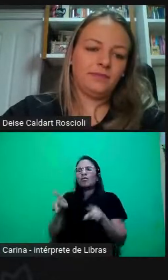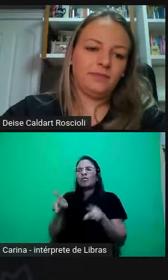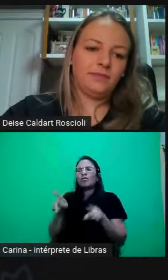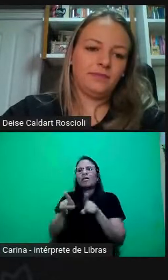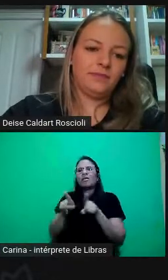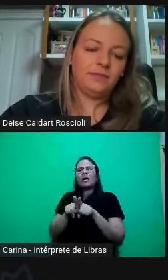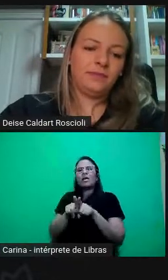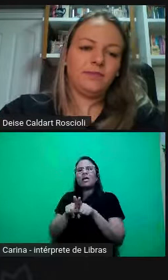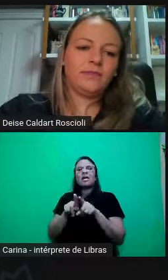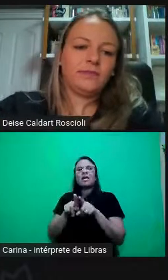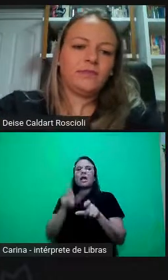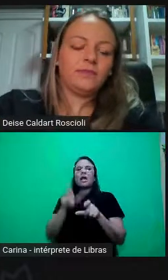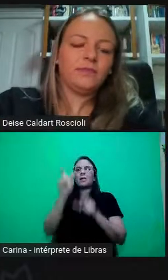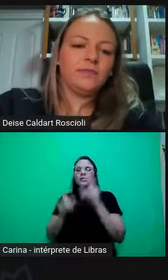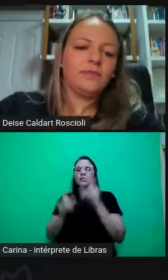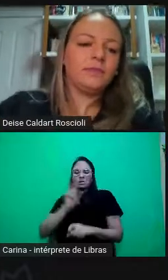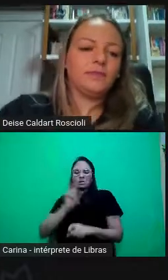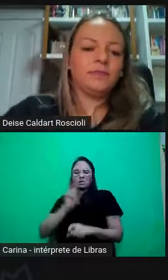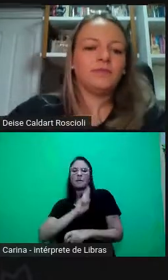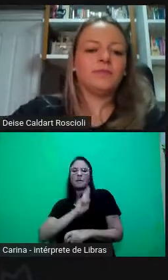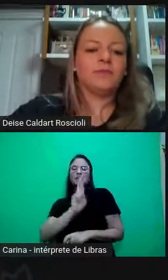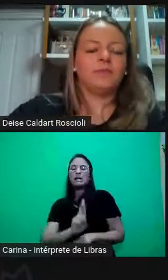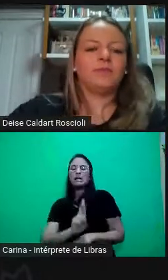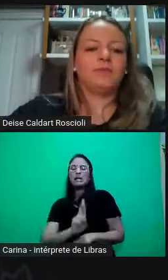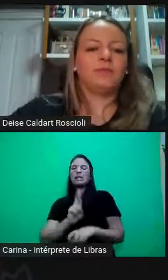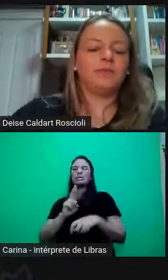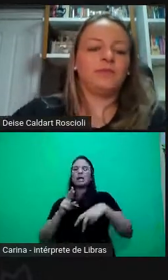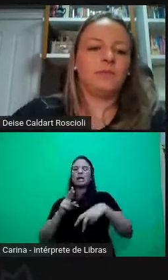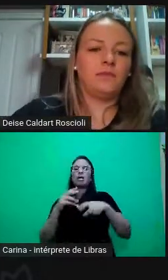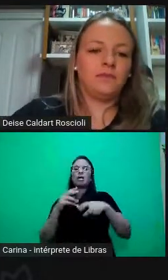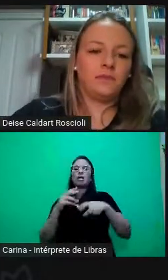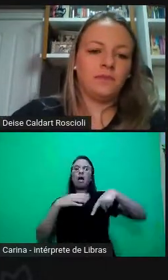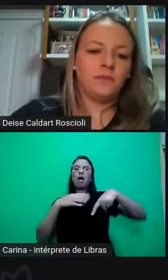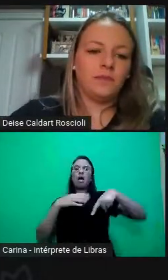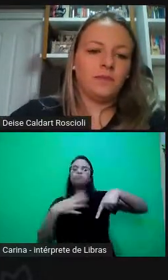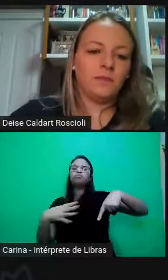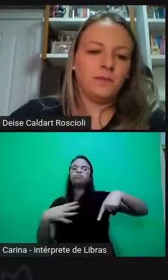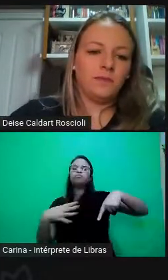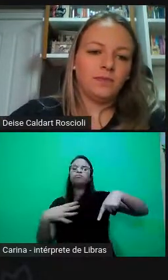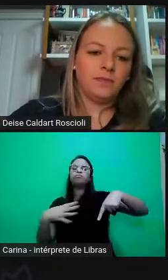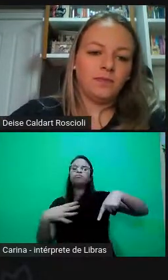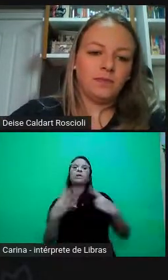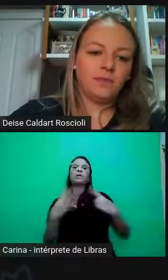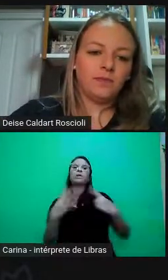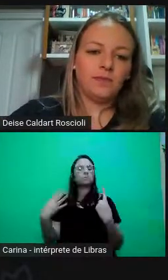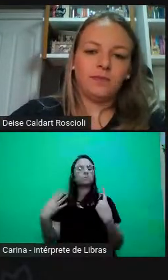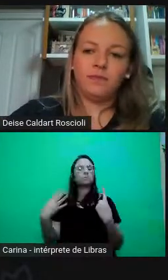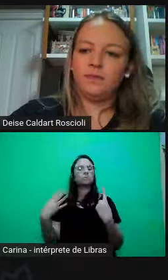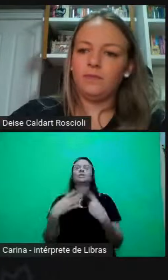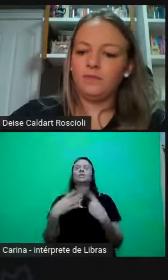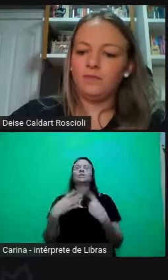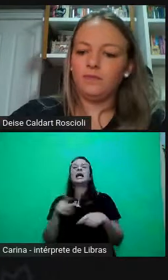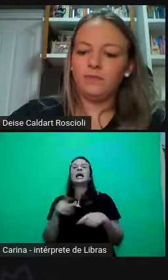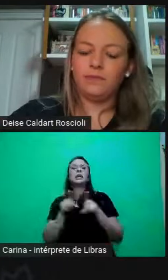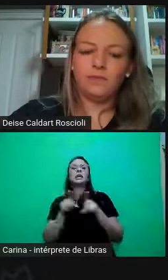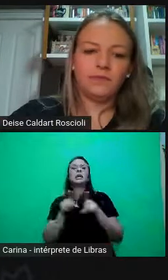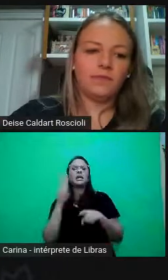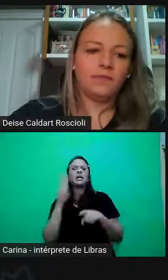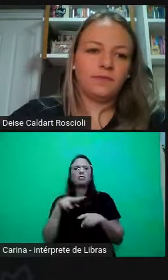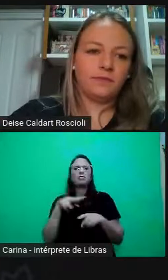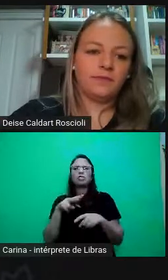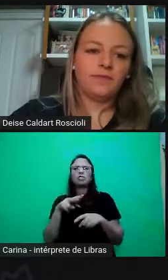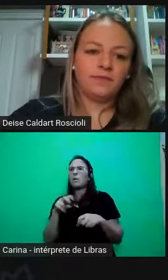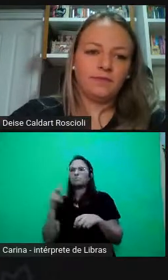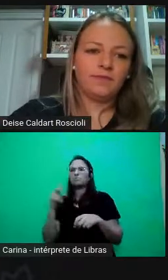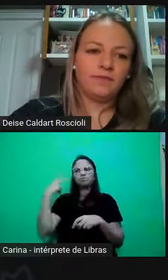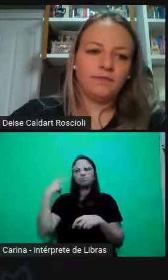comunidade LGBTQI. Que eu veja nessa Câmara de Vereadores mulheres. Que eu